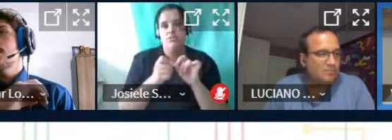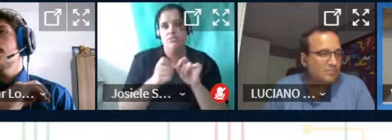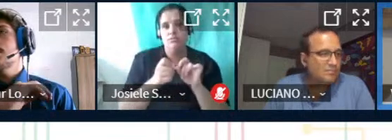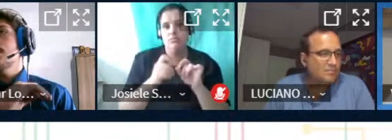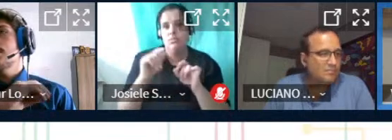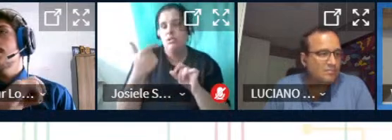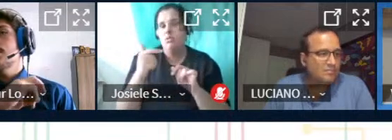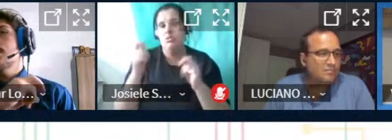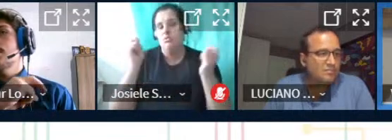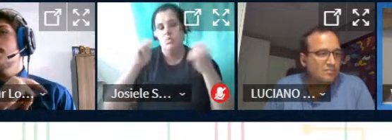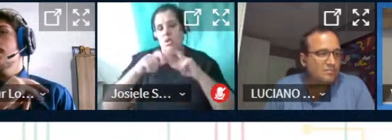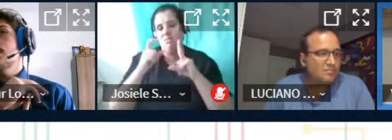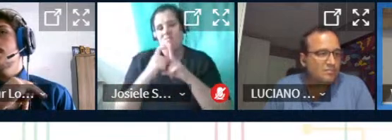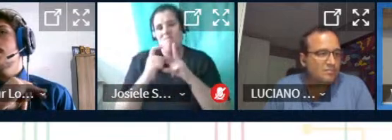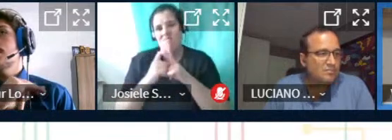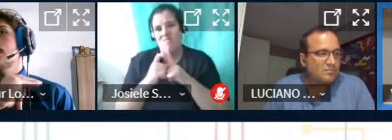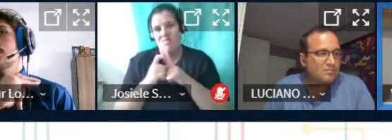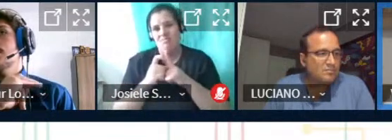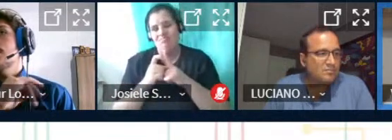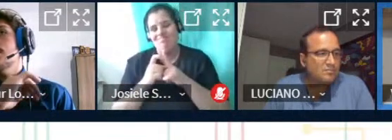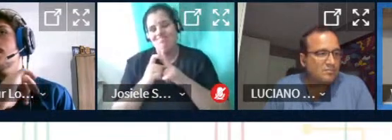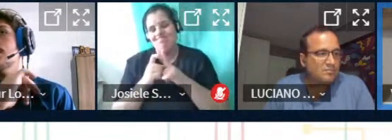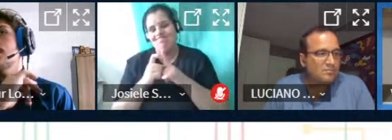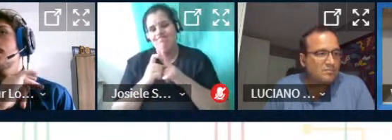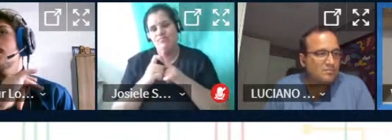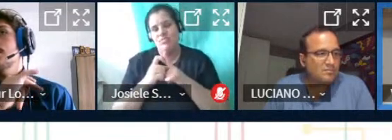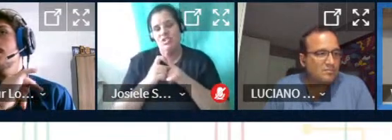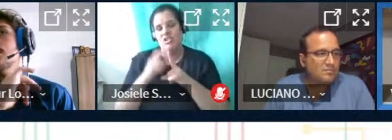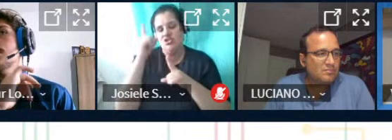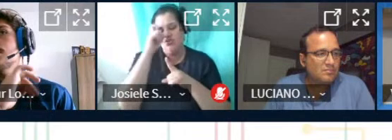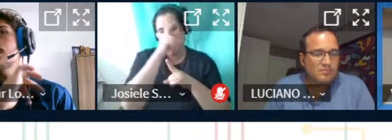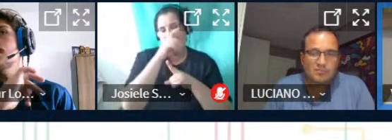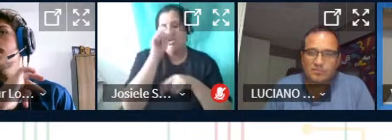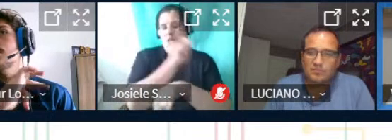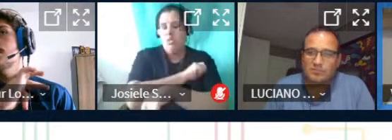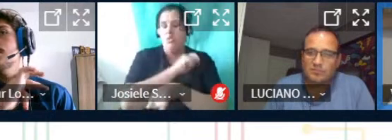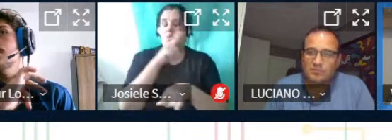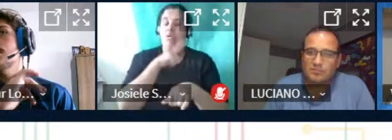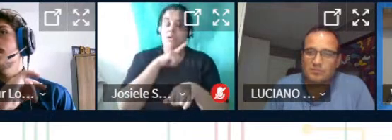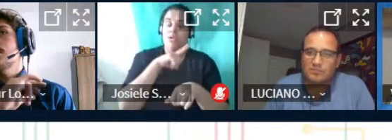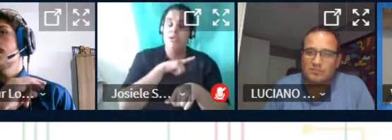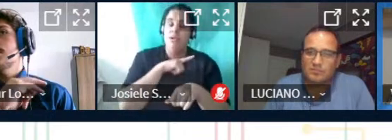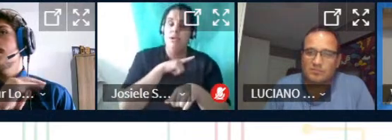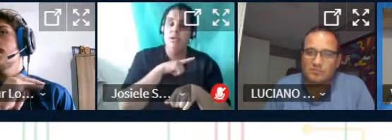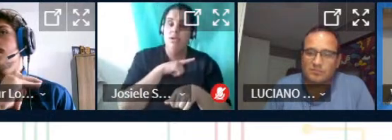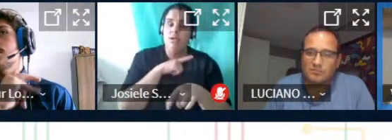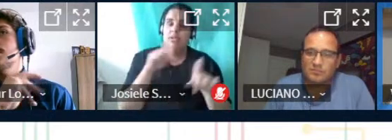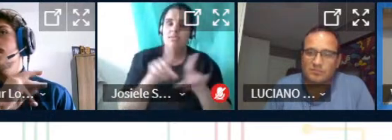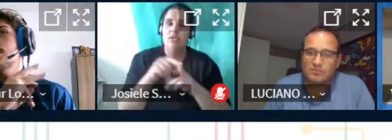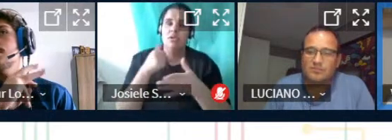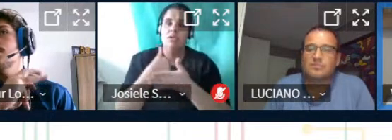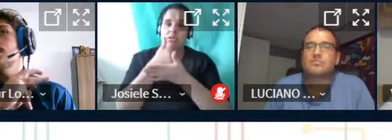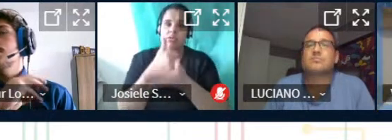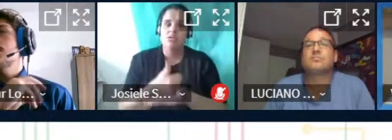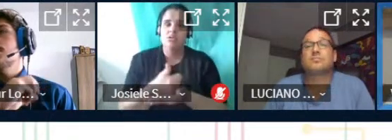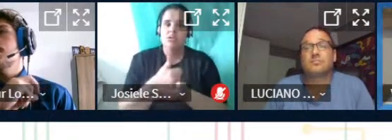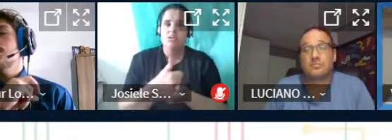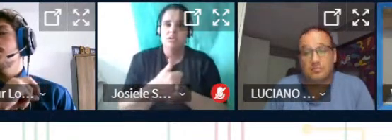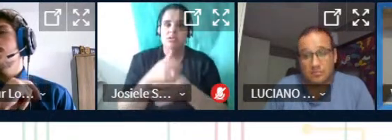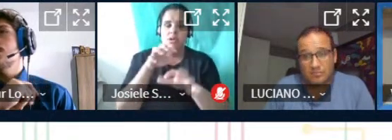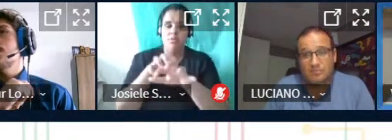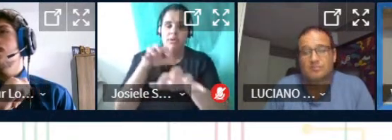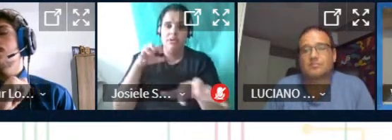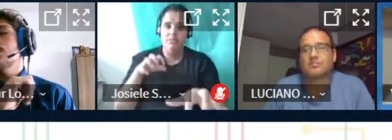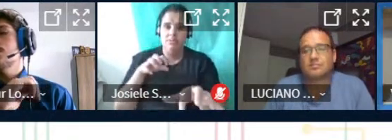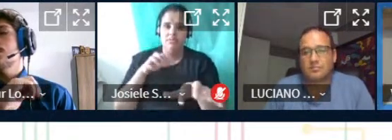não ter os programas de não ter como exigir dos alunos esses programas e focou num auxílio às APNPs hoje